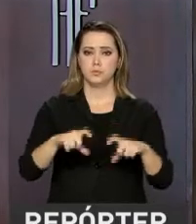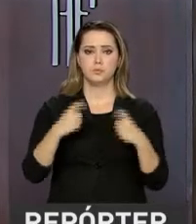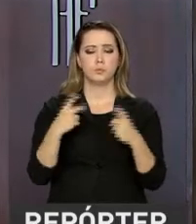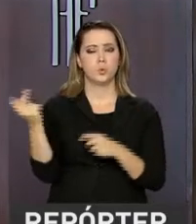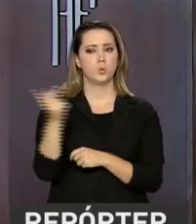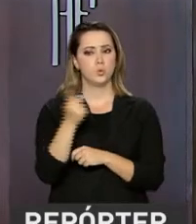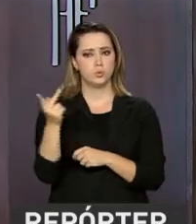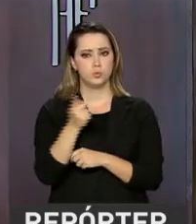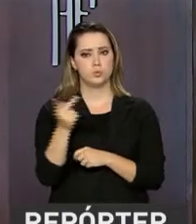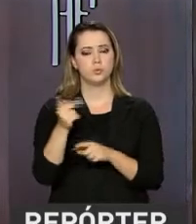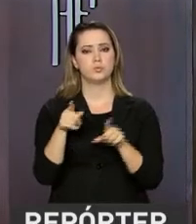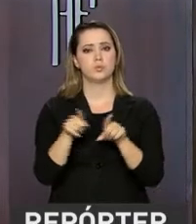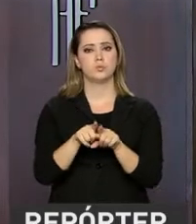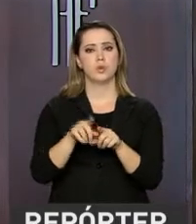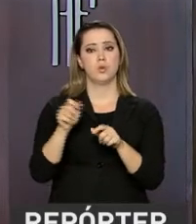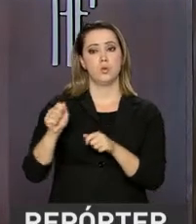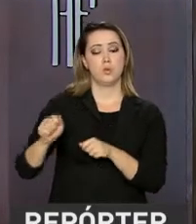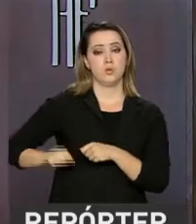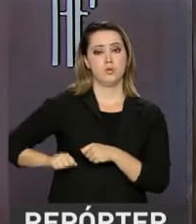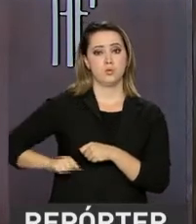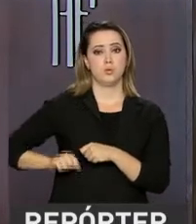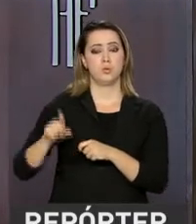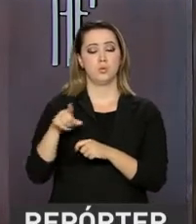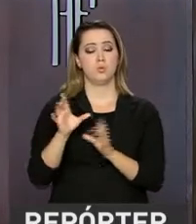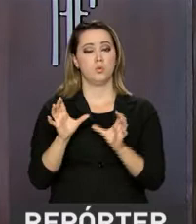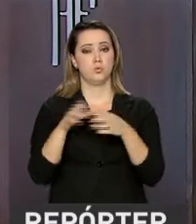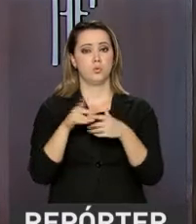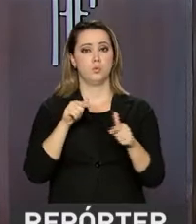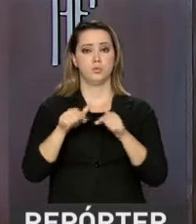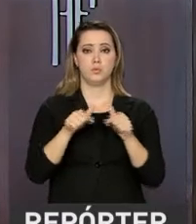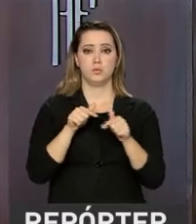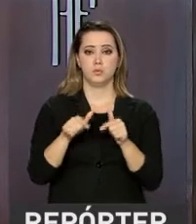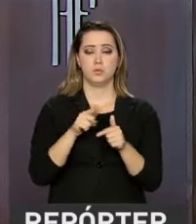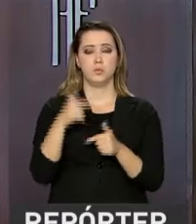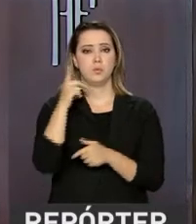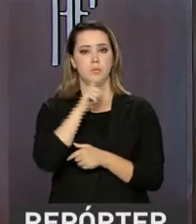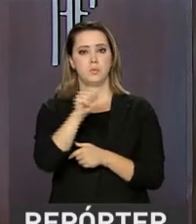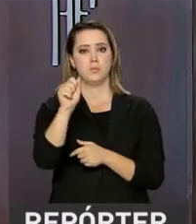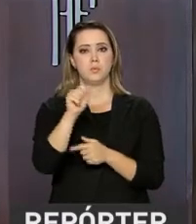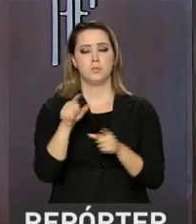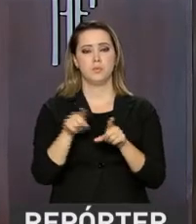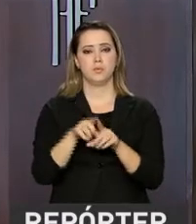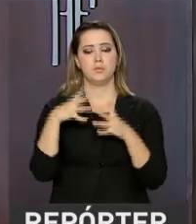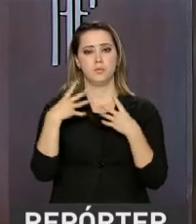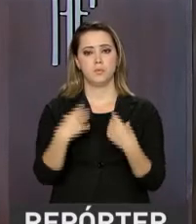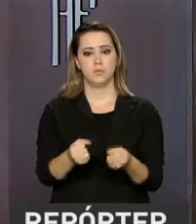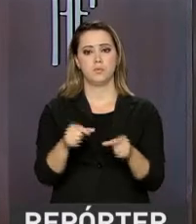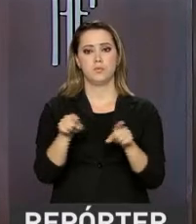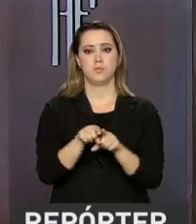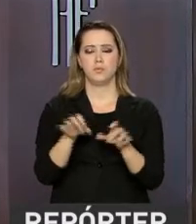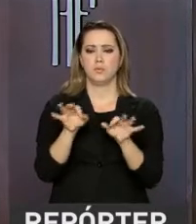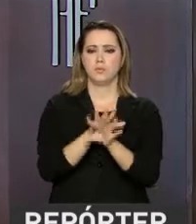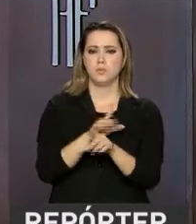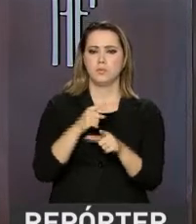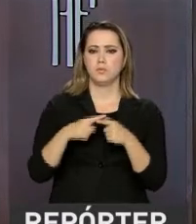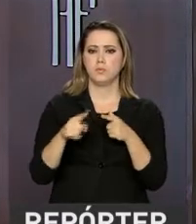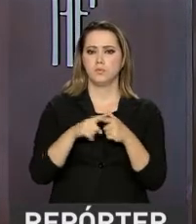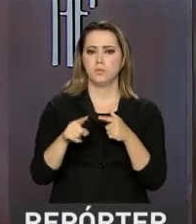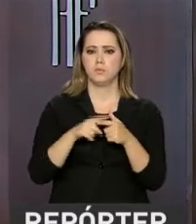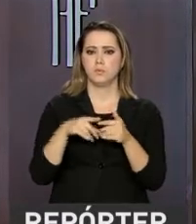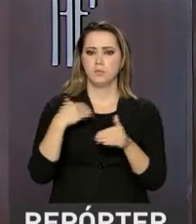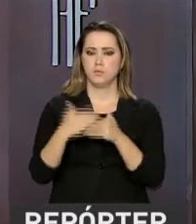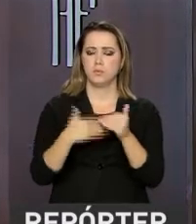as duas embaixadas, os dois consulados, a trabalhar para dizer, olha, vamos resolver esses problemas e, además, vamos